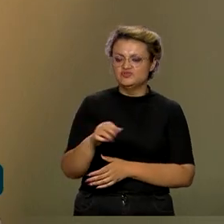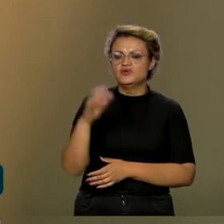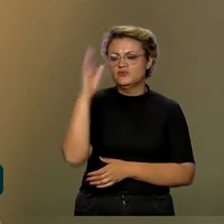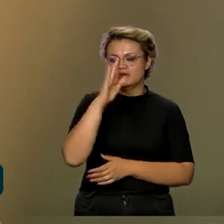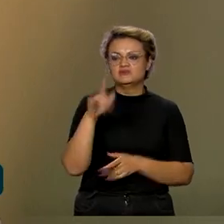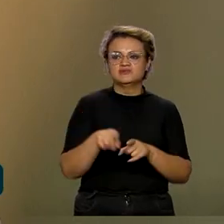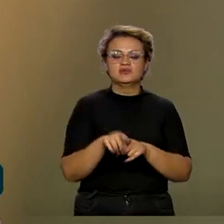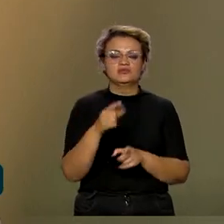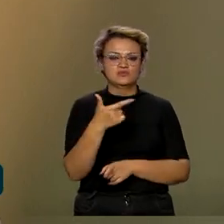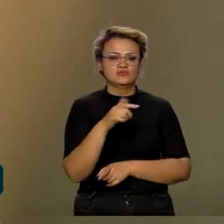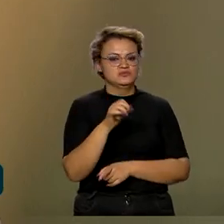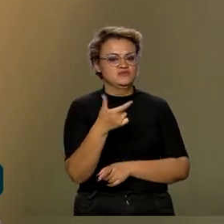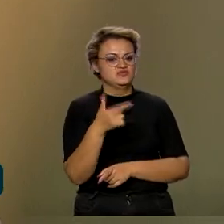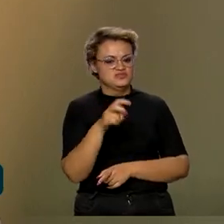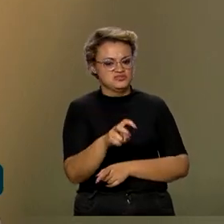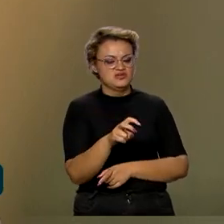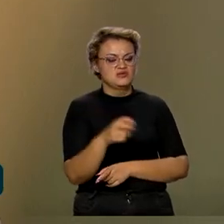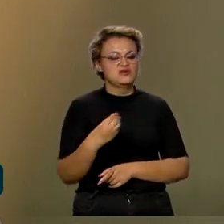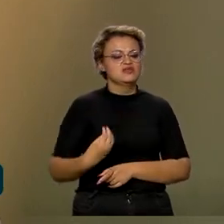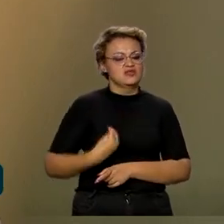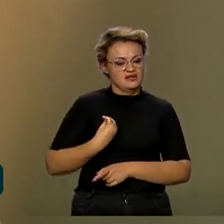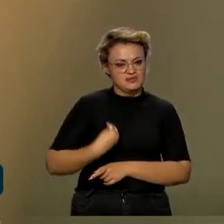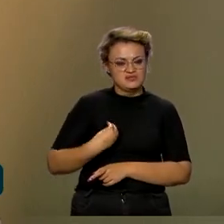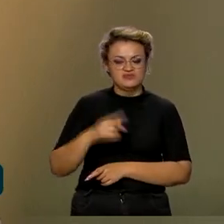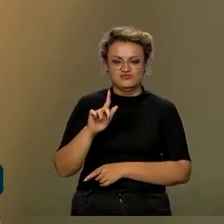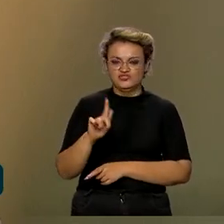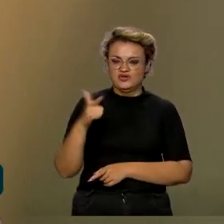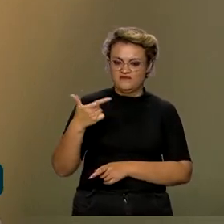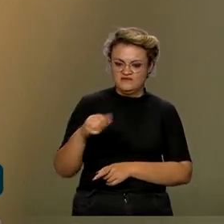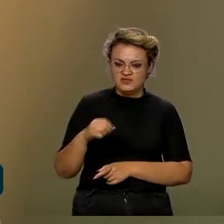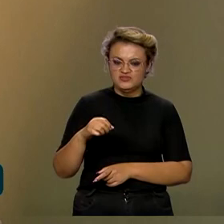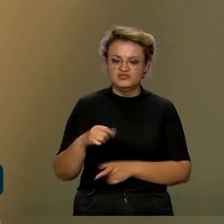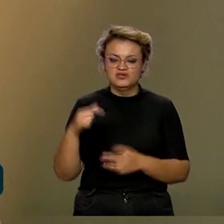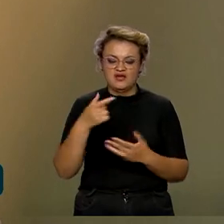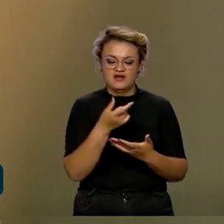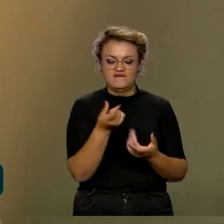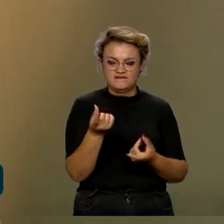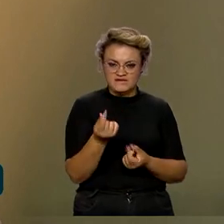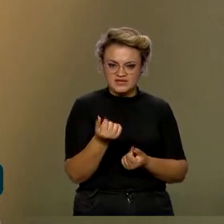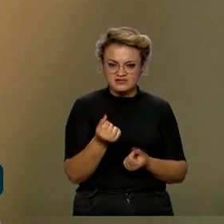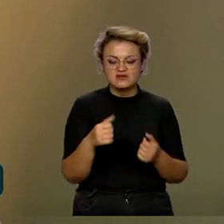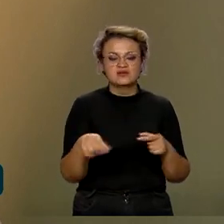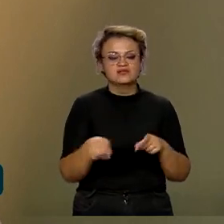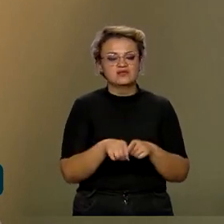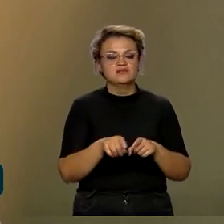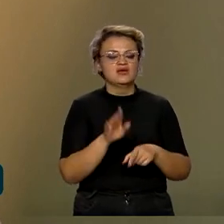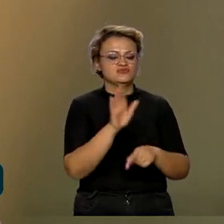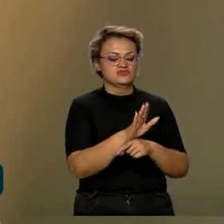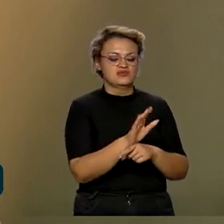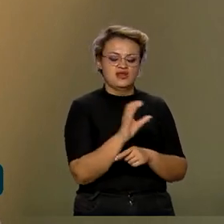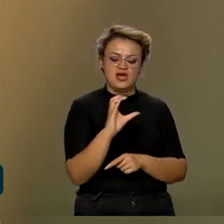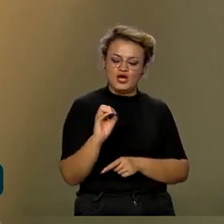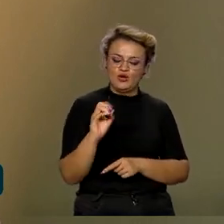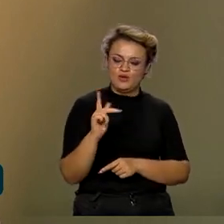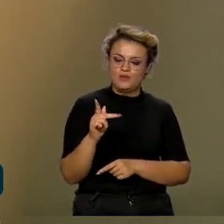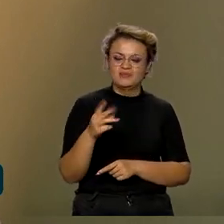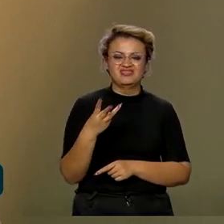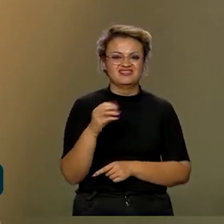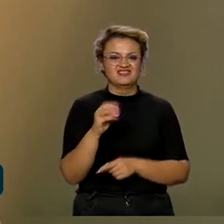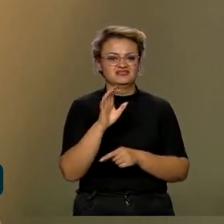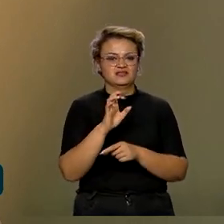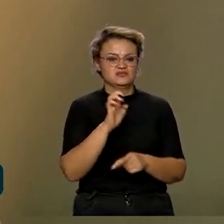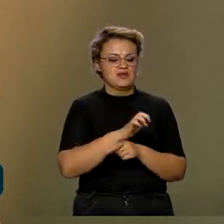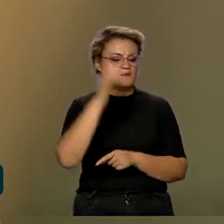em 2025, vai estar na presença do G20 financeiro, ao mesmo tempo que vai sediar a COP30. Então, eu creio que